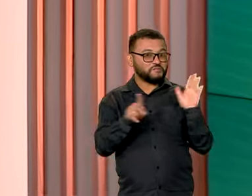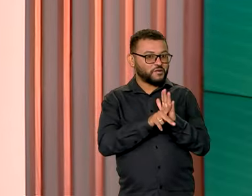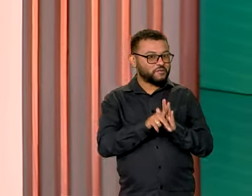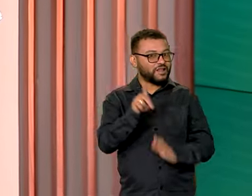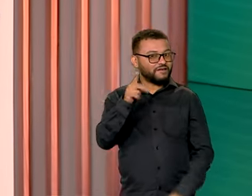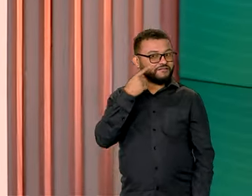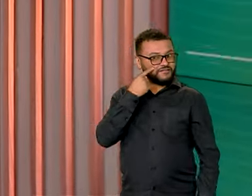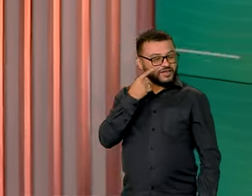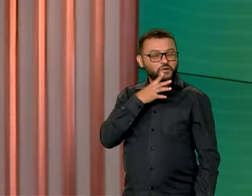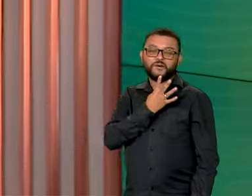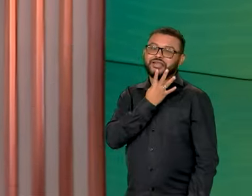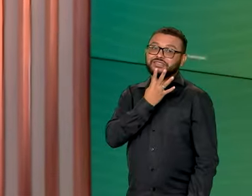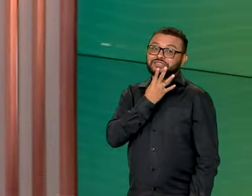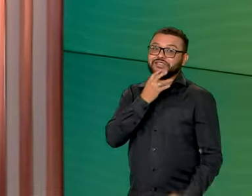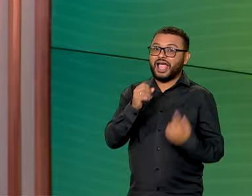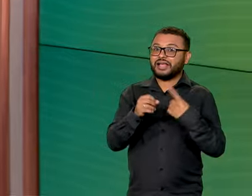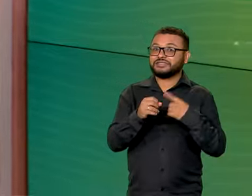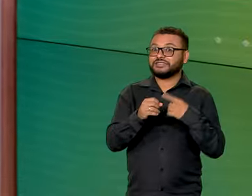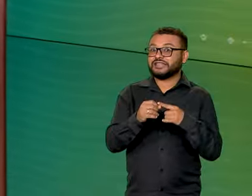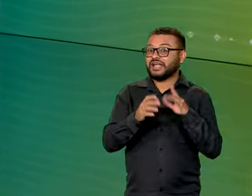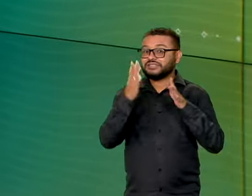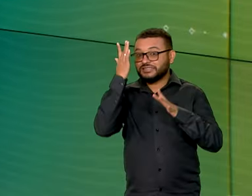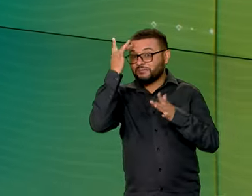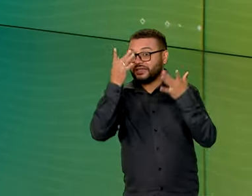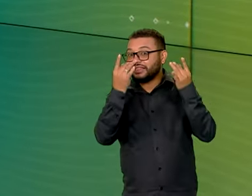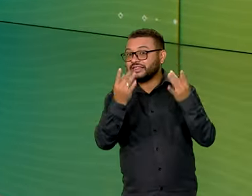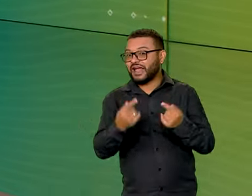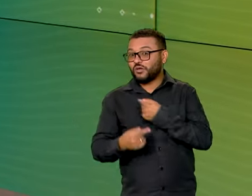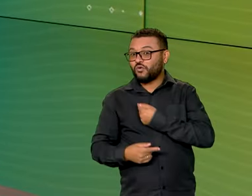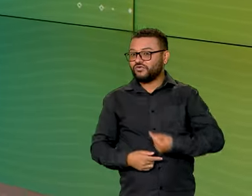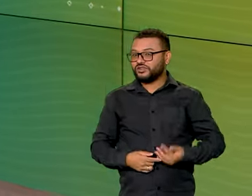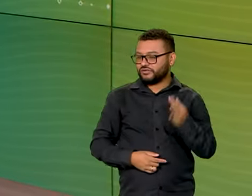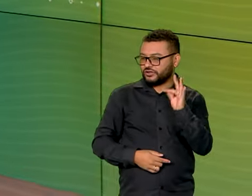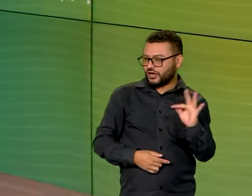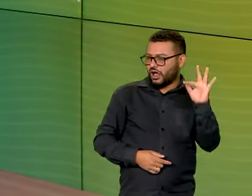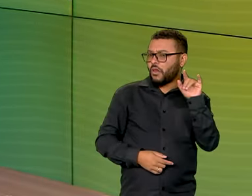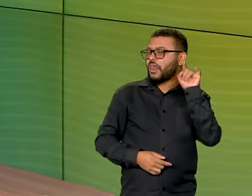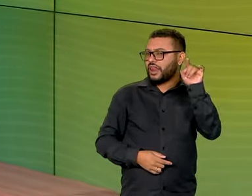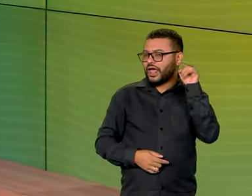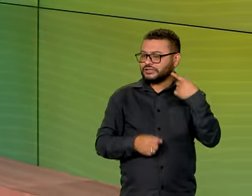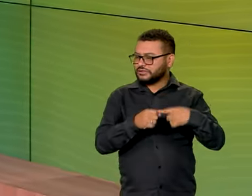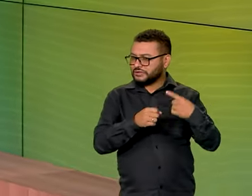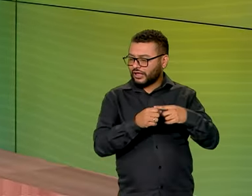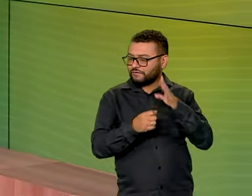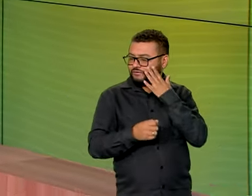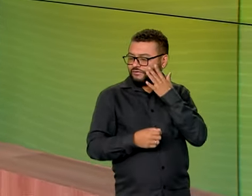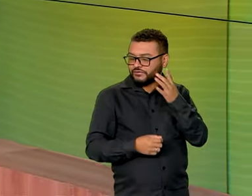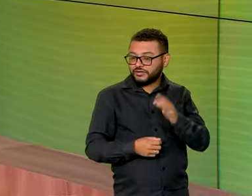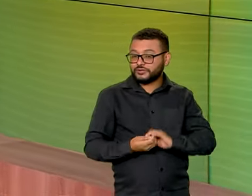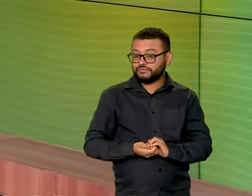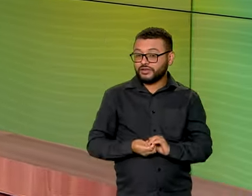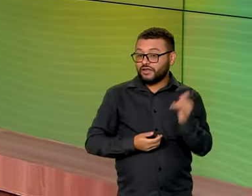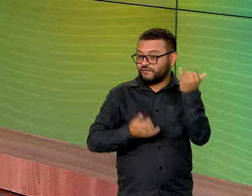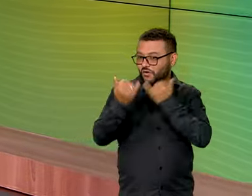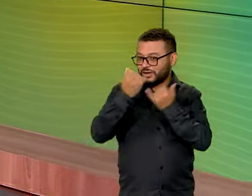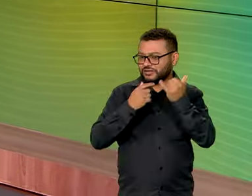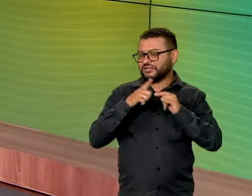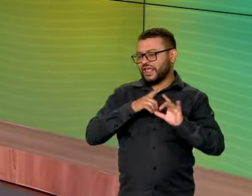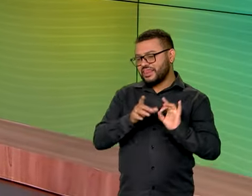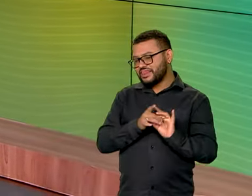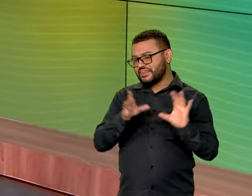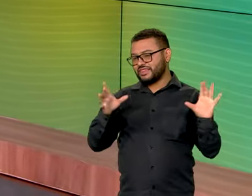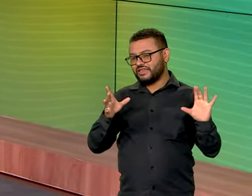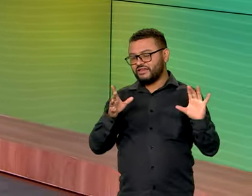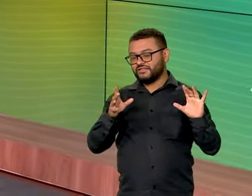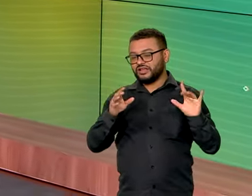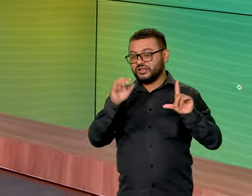Então, vamos aproveitar para conhecer algumas das ações do governo federal nesta cidade. As informações estão disponíveis